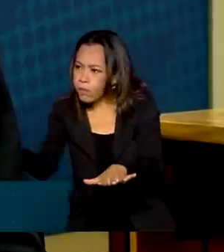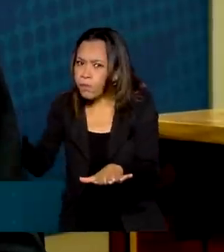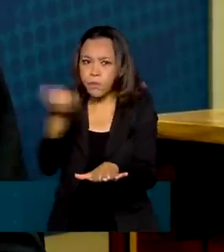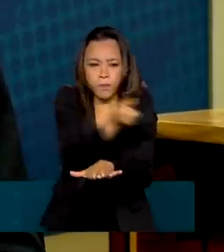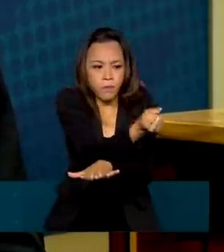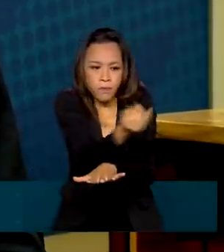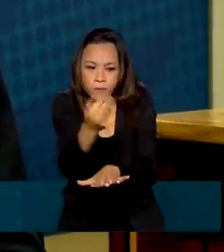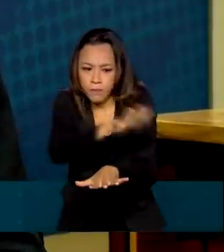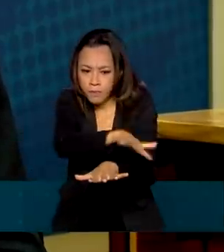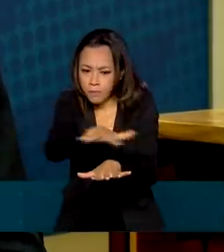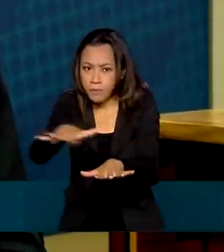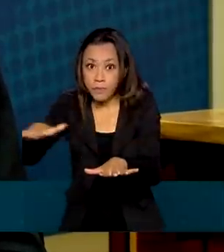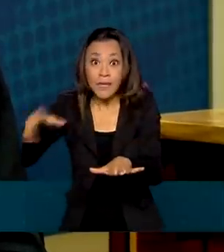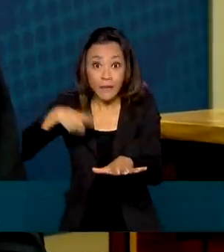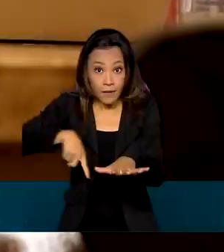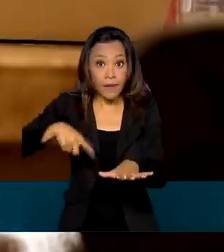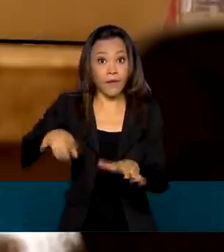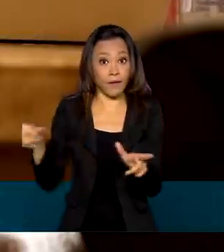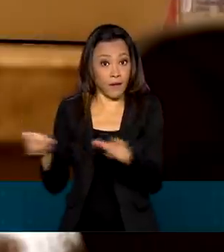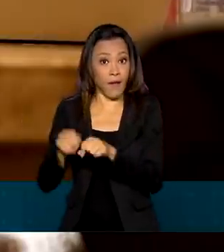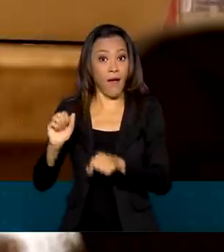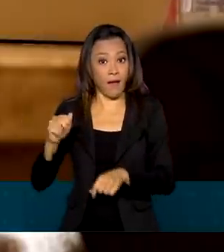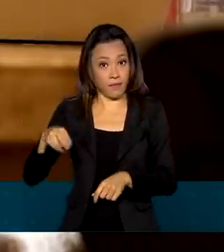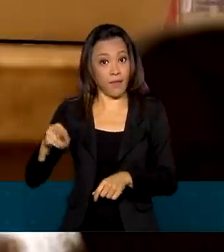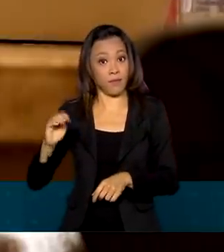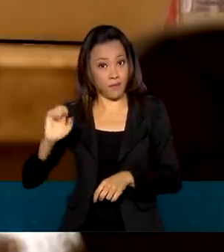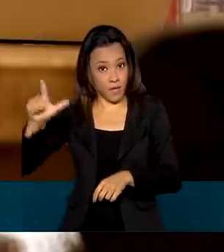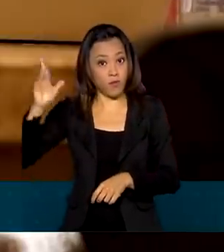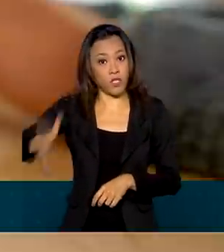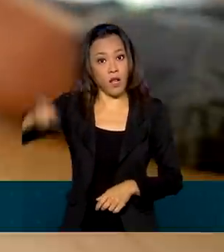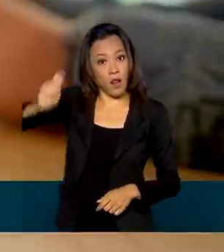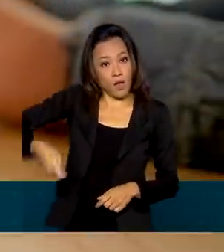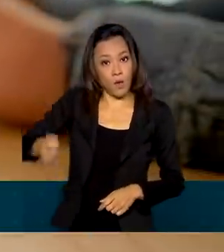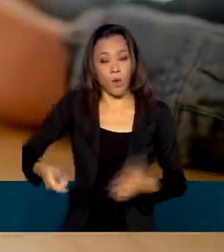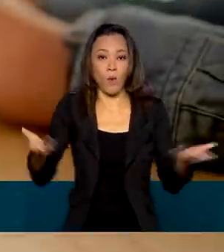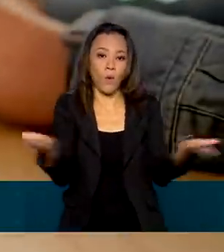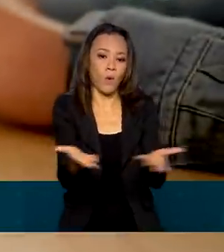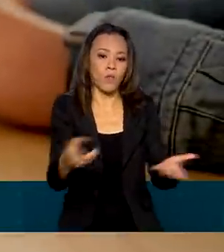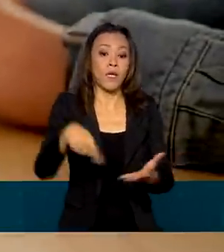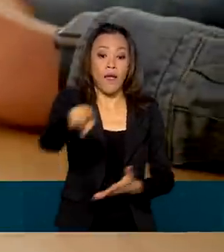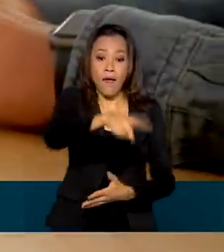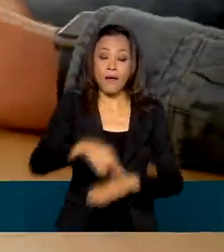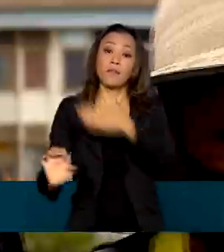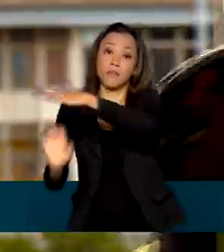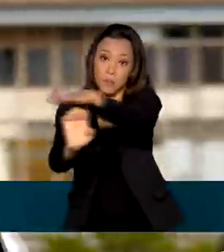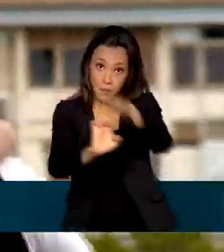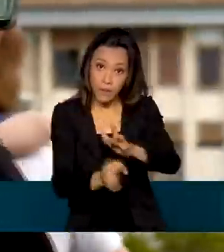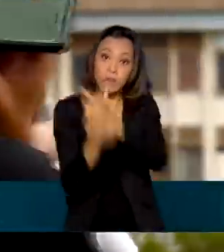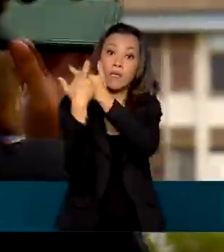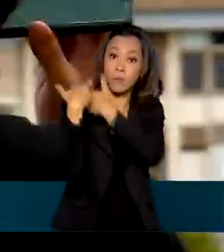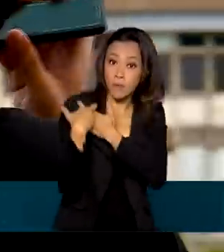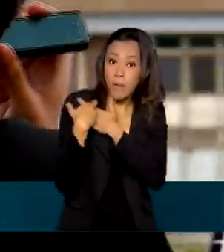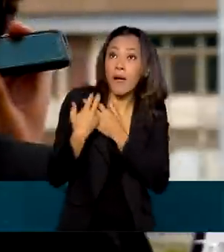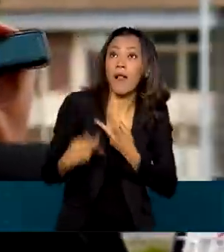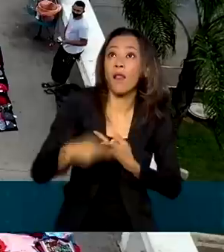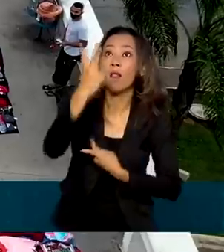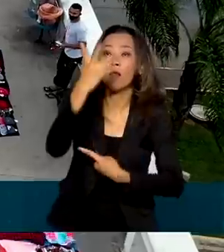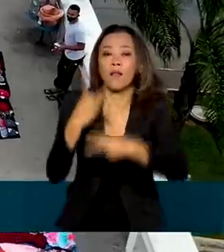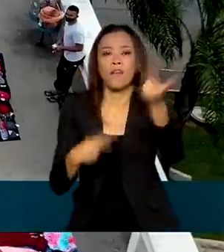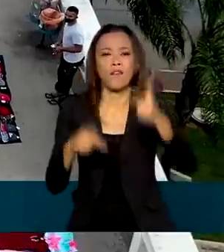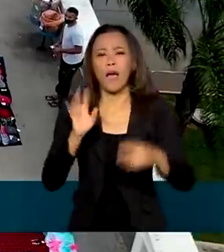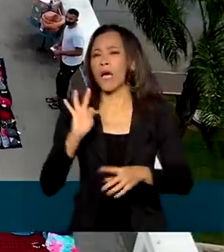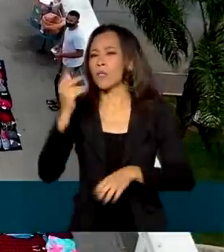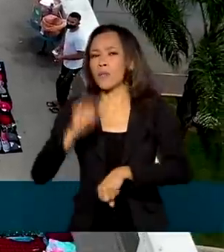que a Anatel já leiloou até hoje. As empresas vencedoras se comprometem a levar o 5G a todas as capitais do Brasil até